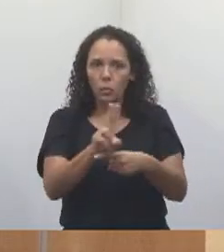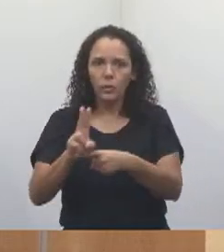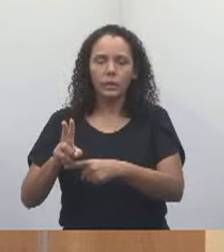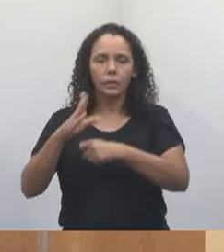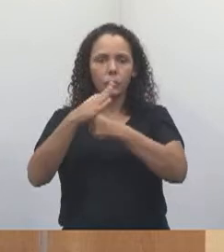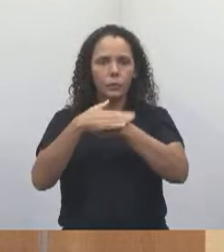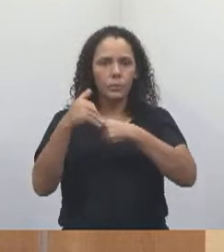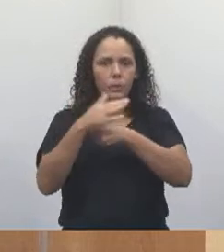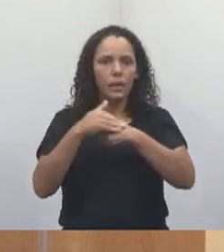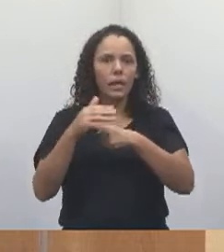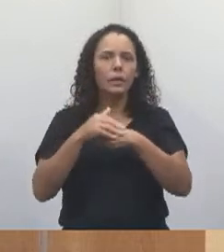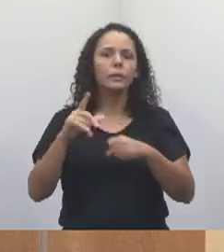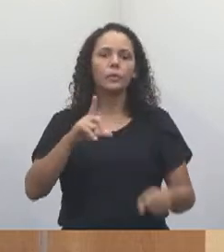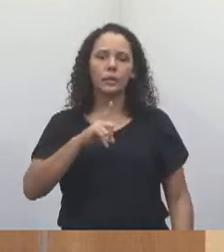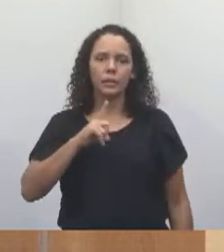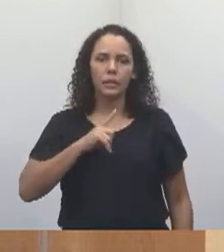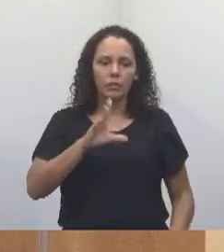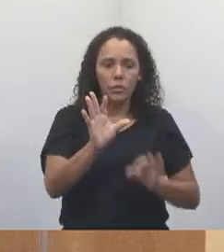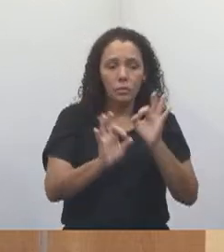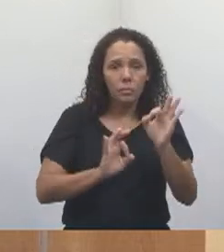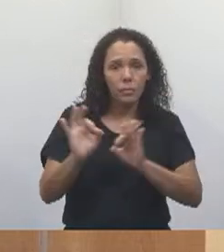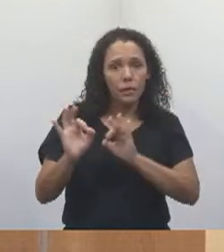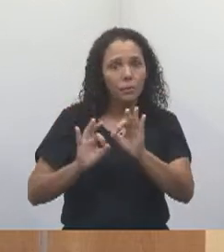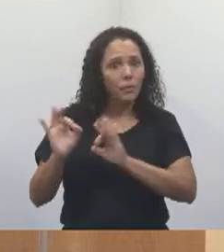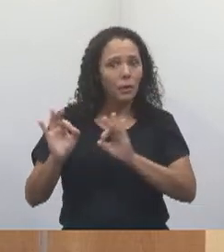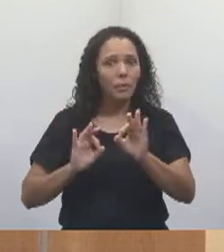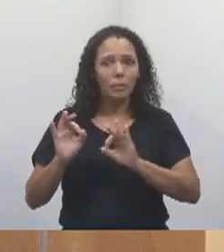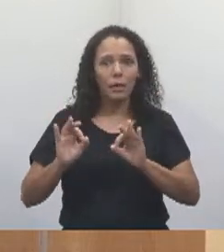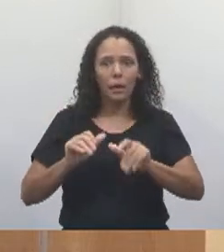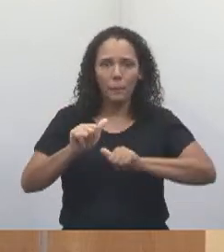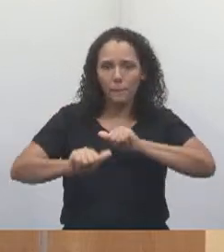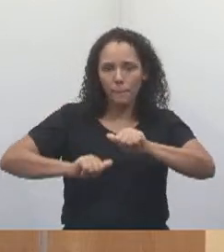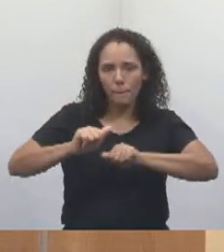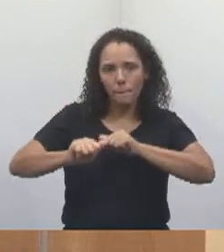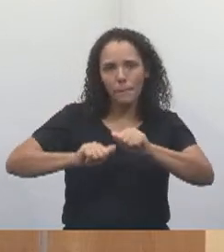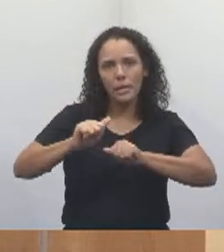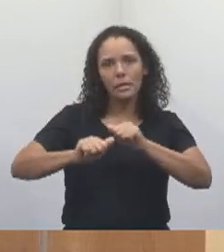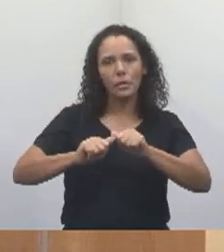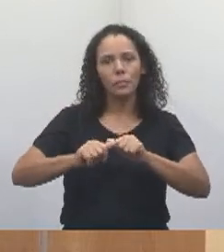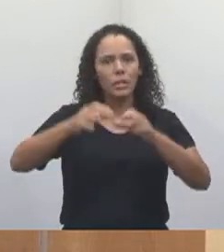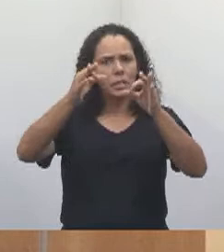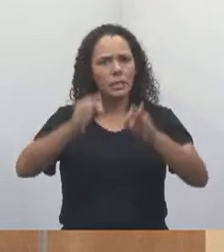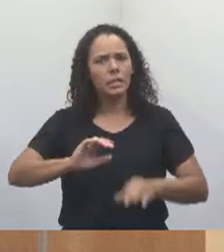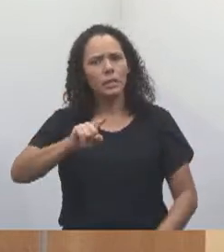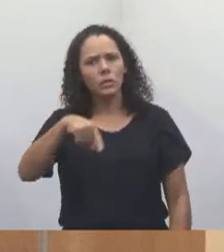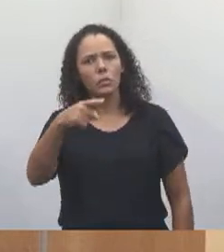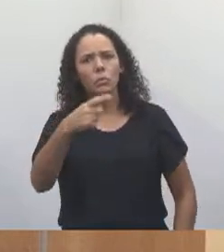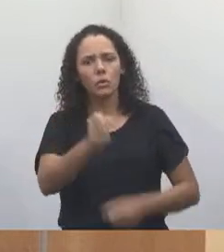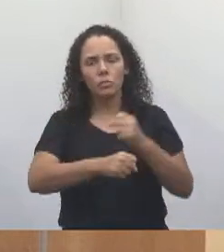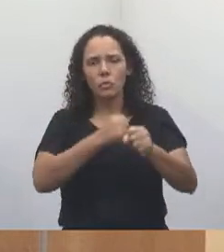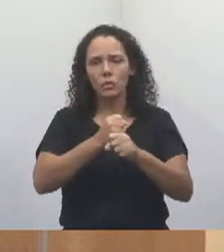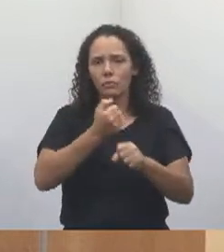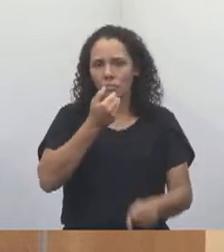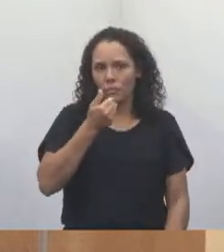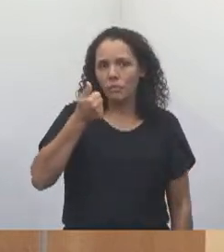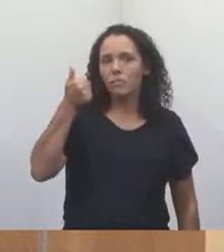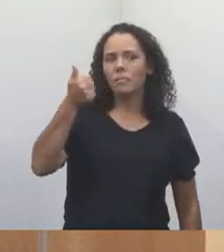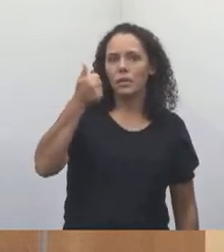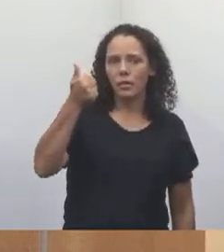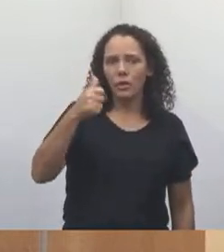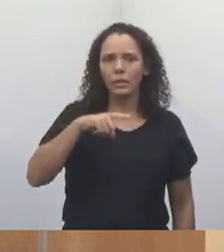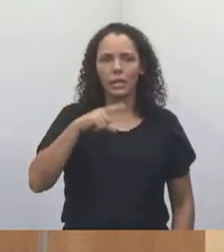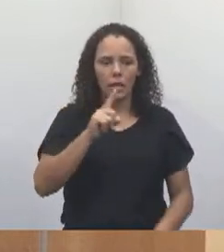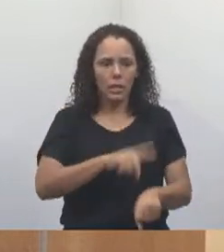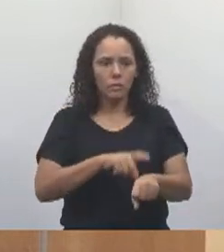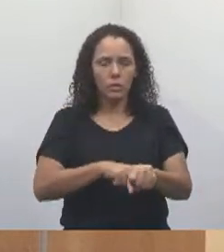todo o carinho que eles tiveram para organizar esse evento, mas tenho certeza que em 2024 vai ser melhor, que nós teremos mais